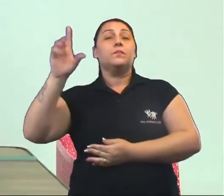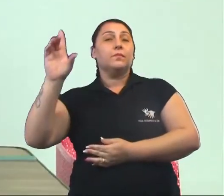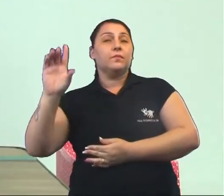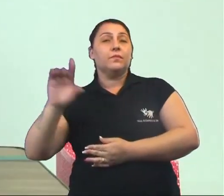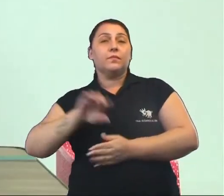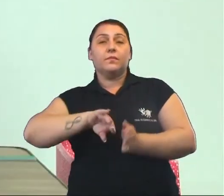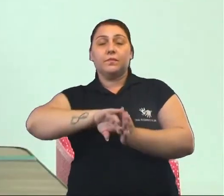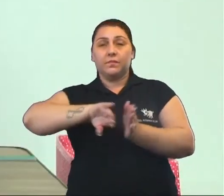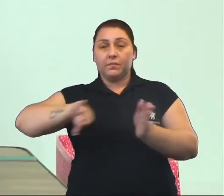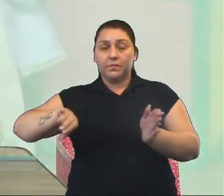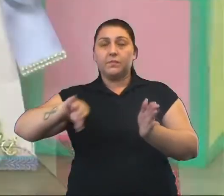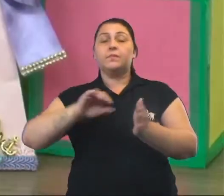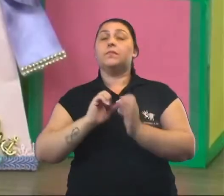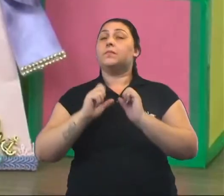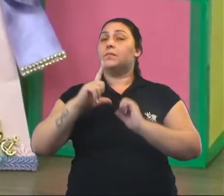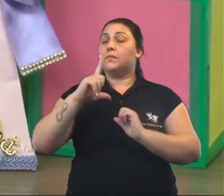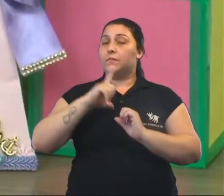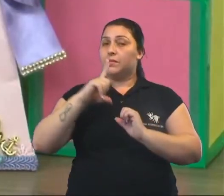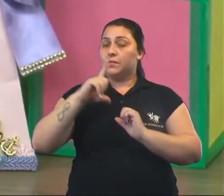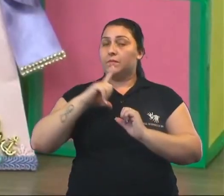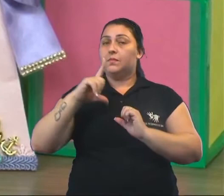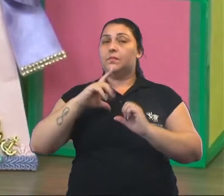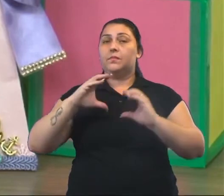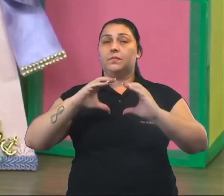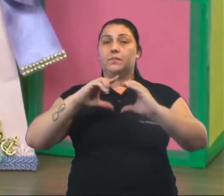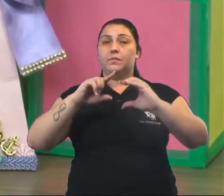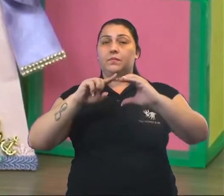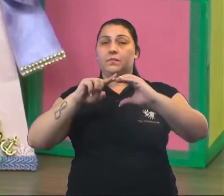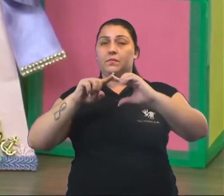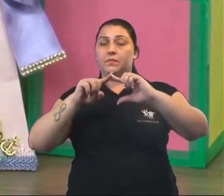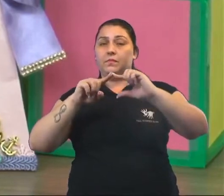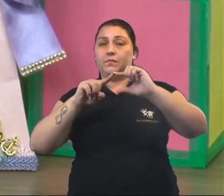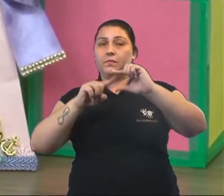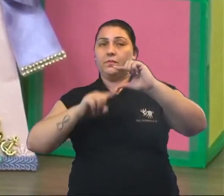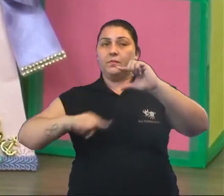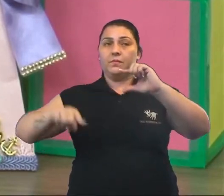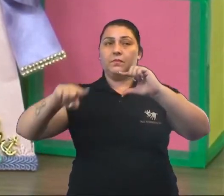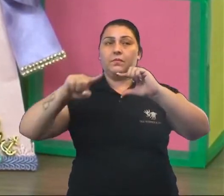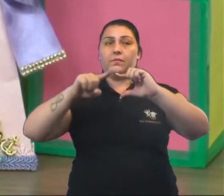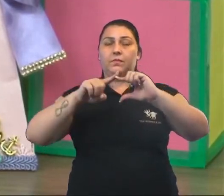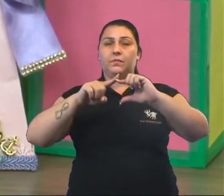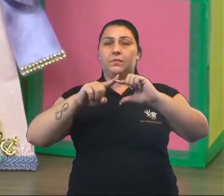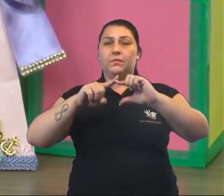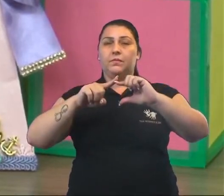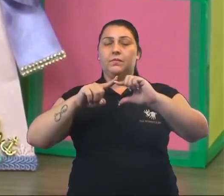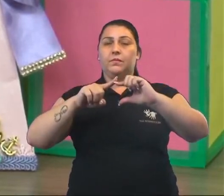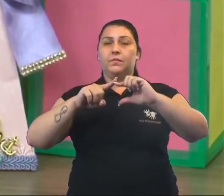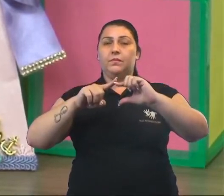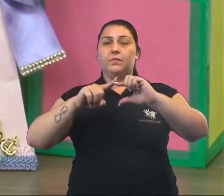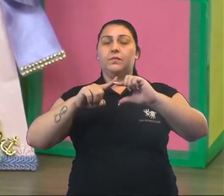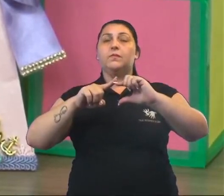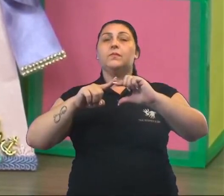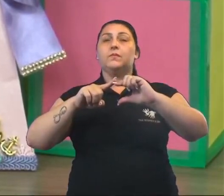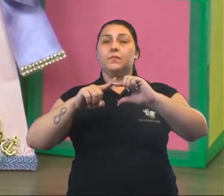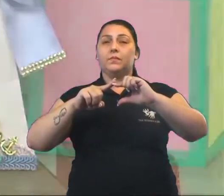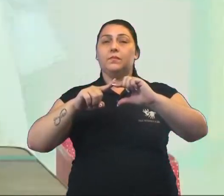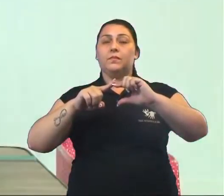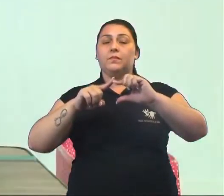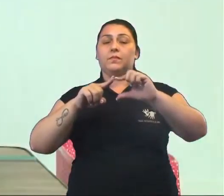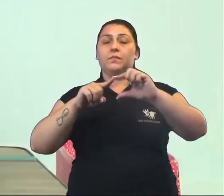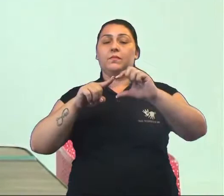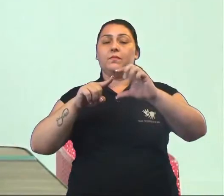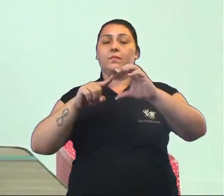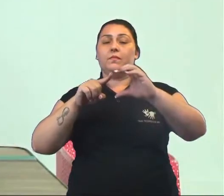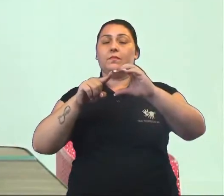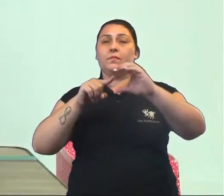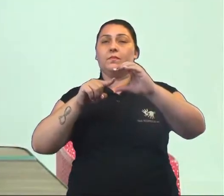outro lado, que são os que possuem superfícies arredondadas, nós podemos chamá-los de corpos redondos.